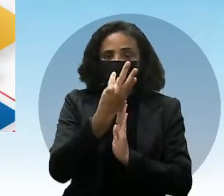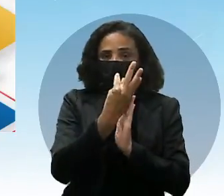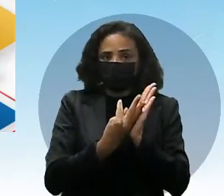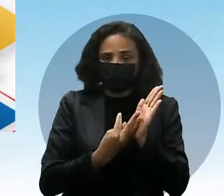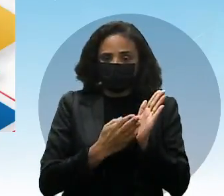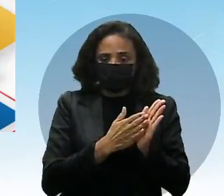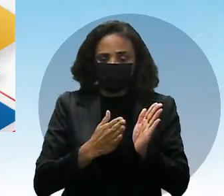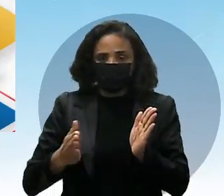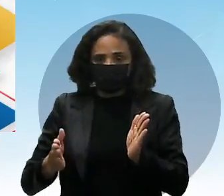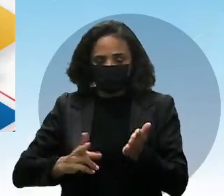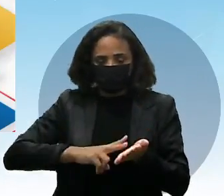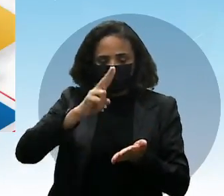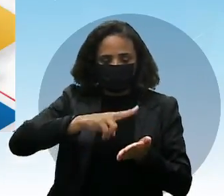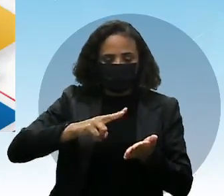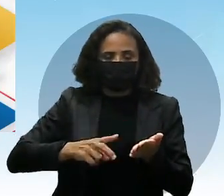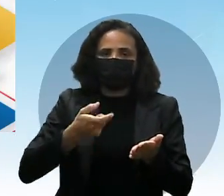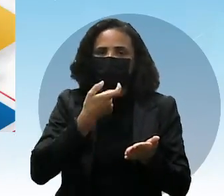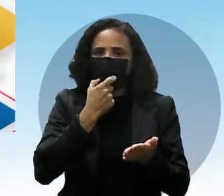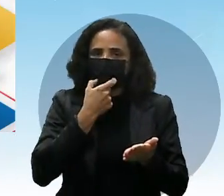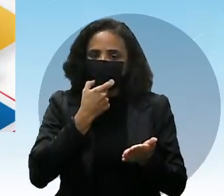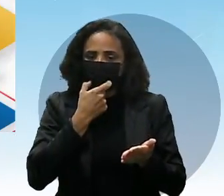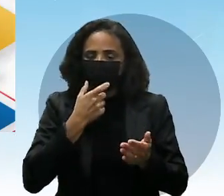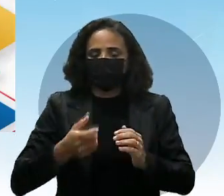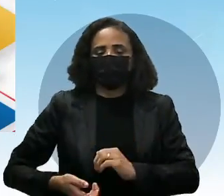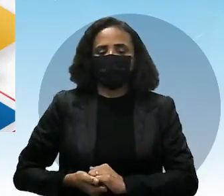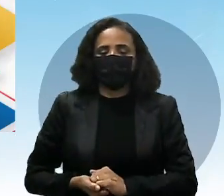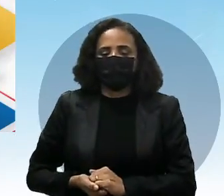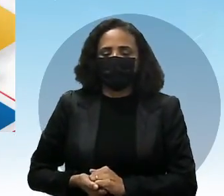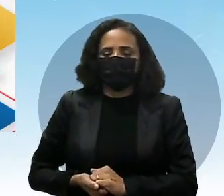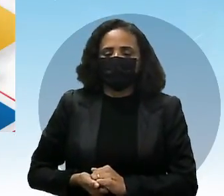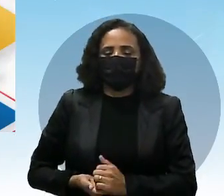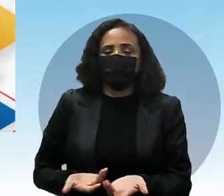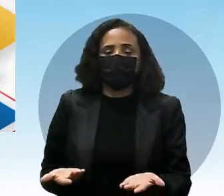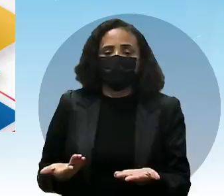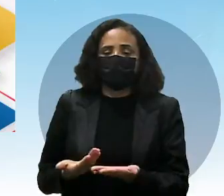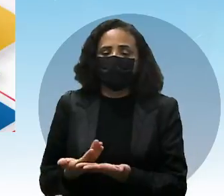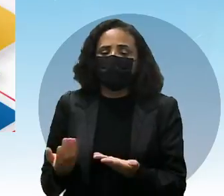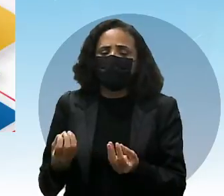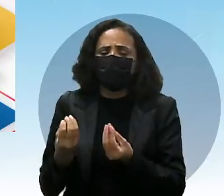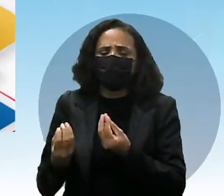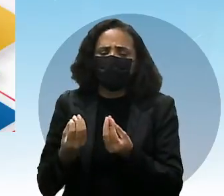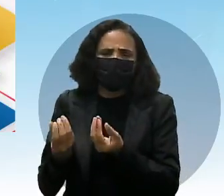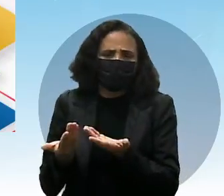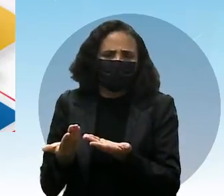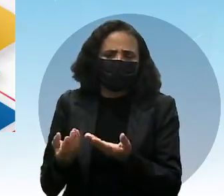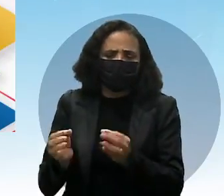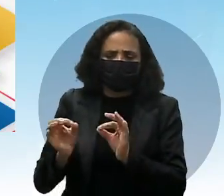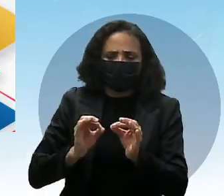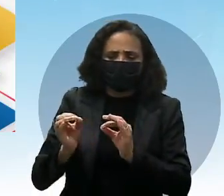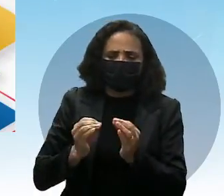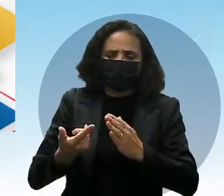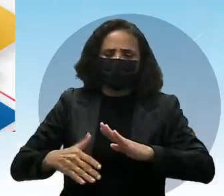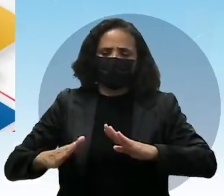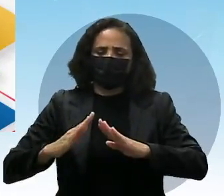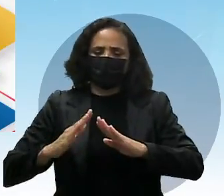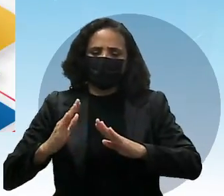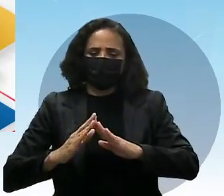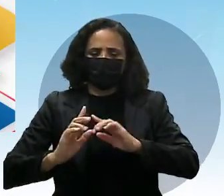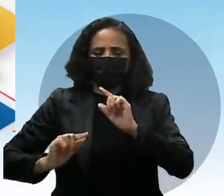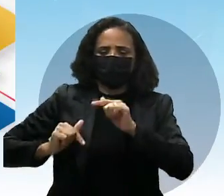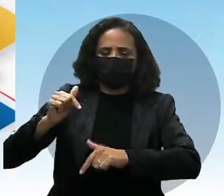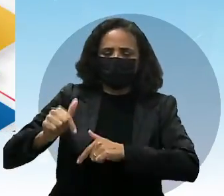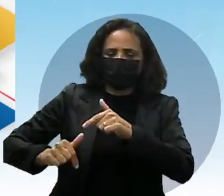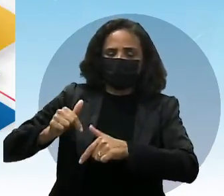got a prova to work from home. Tenho aprovação para trabalhar em casa, né? Foi a realidade de muitos